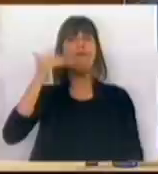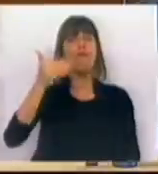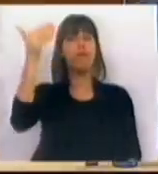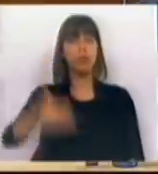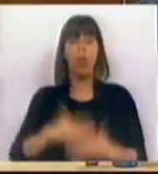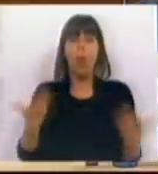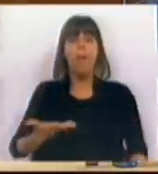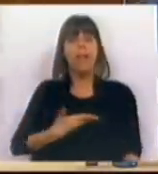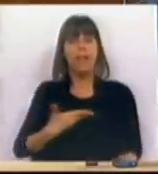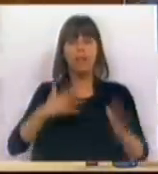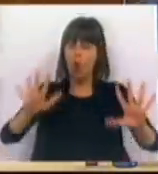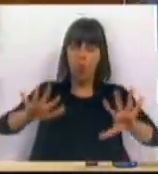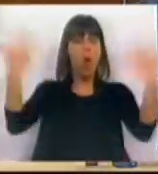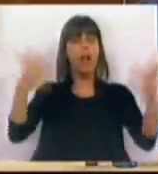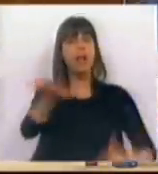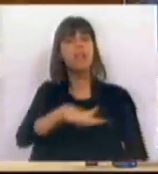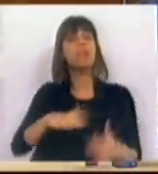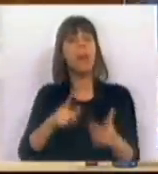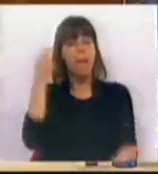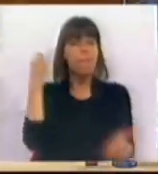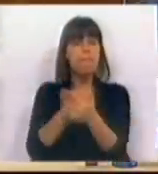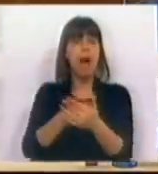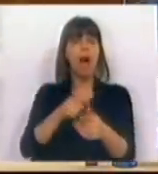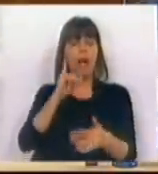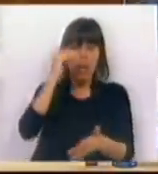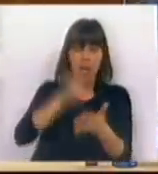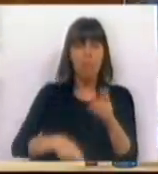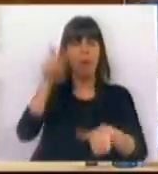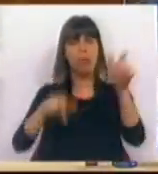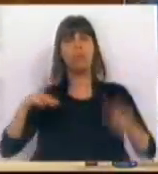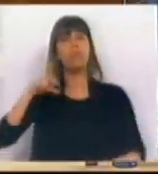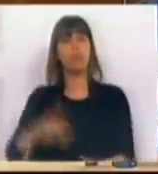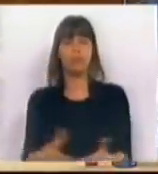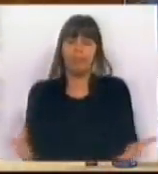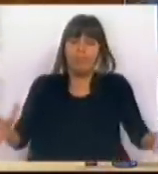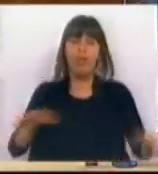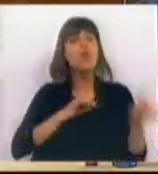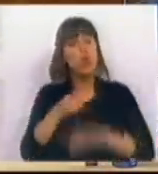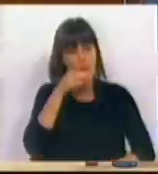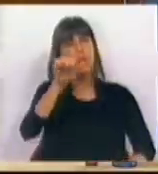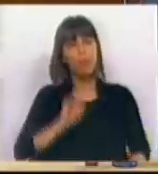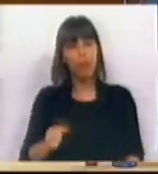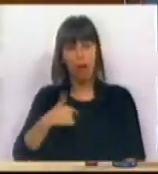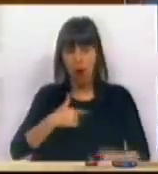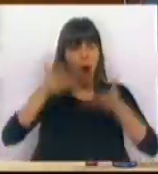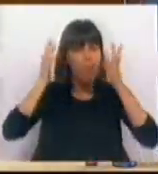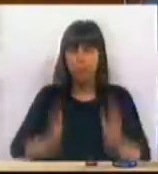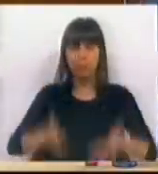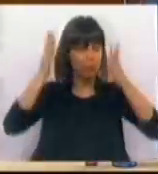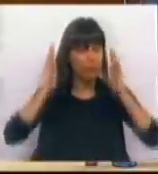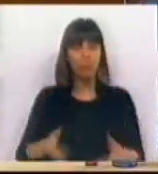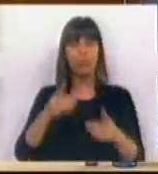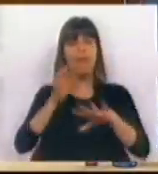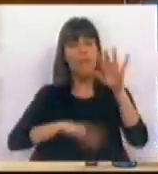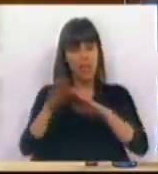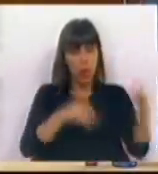ou dívida em qualquer circunstância paga pelos impostos dos portugueses. Portanto, Sr. Deputado, o que nós não precisamos é